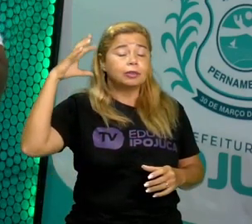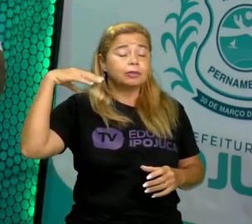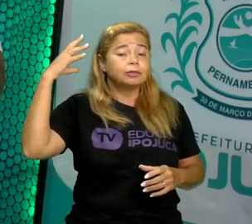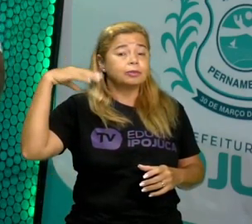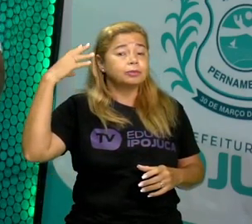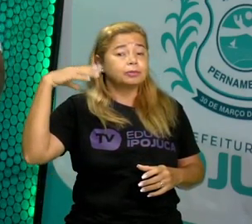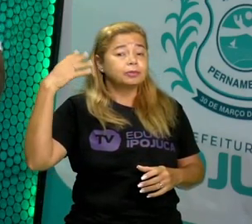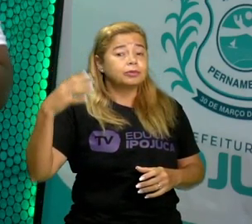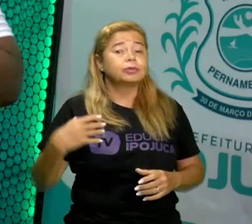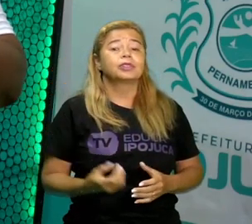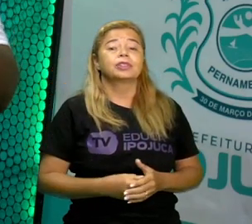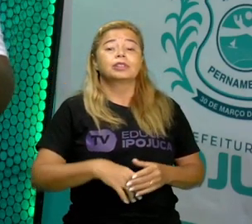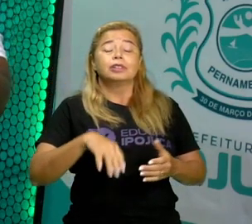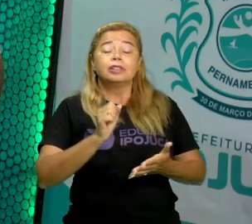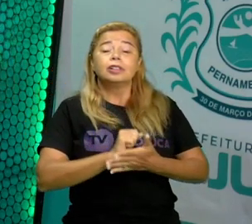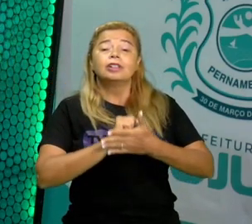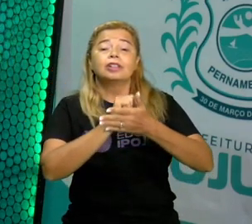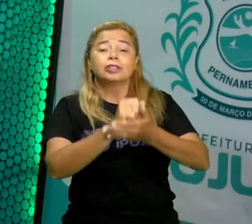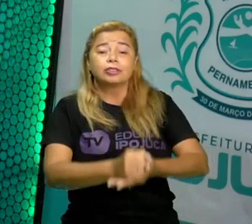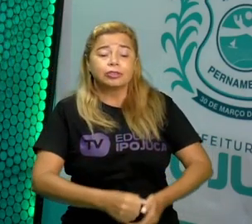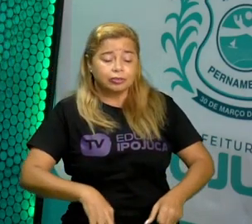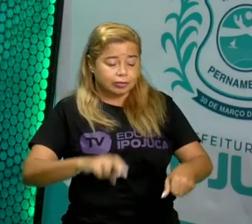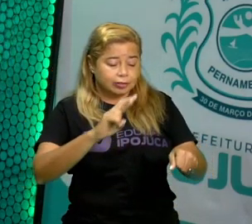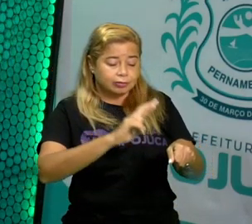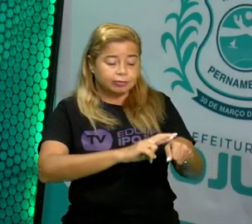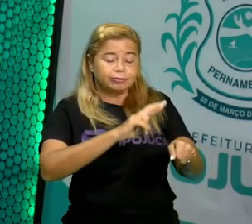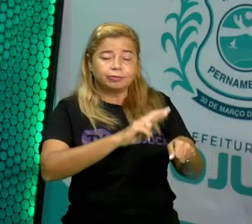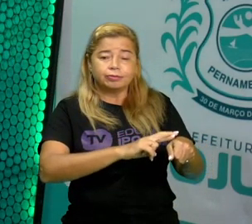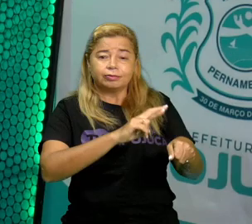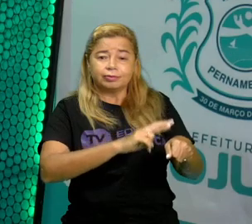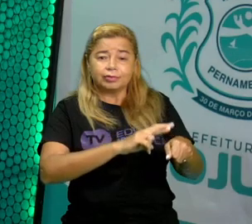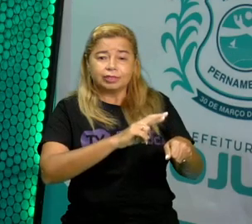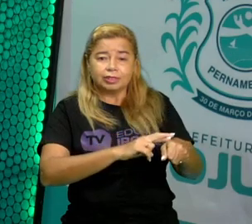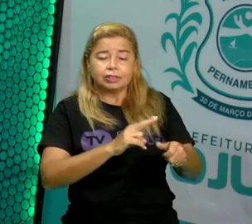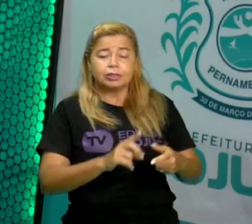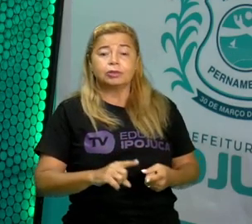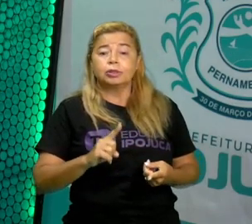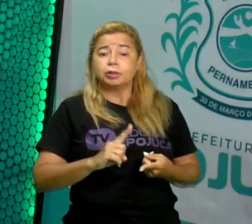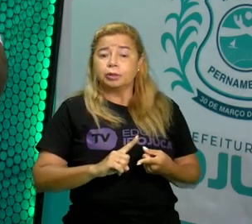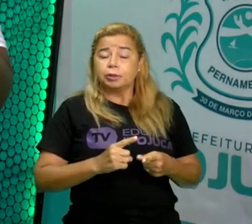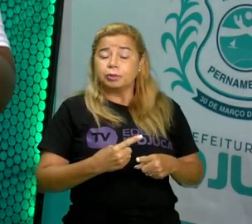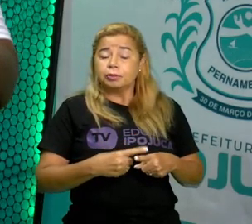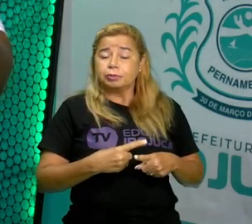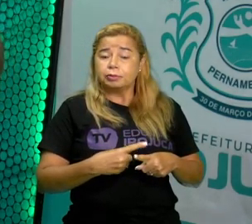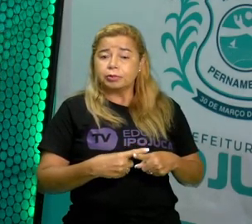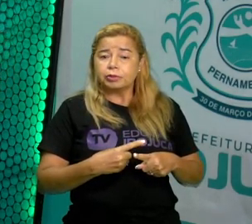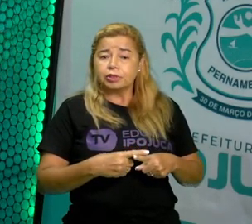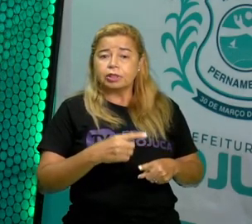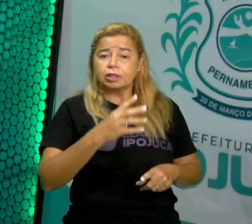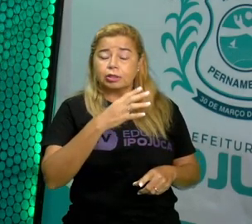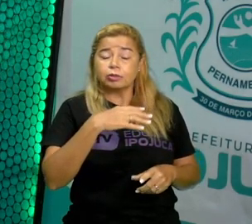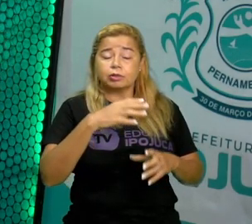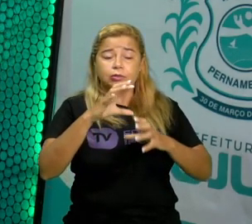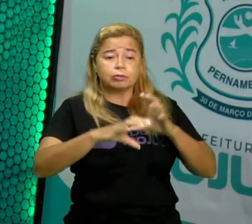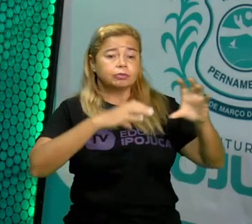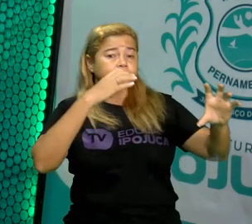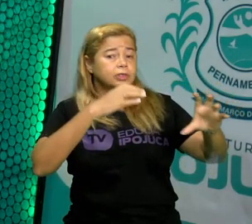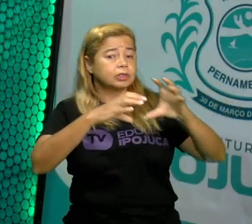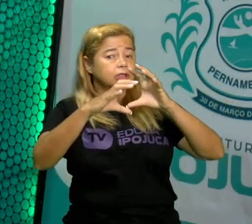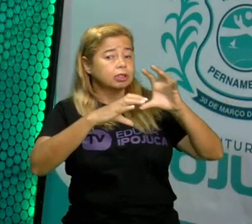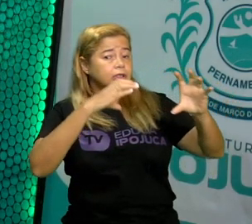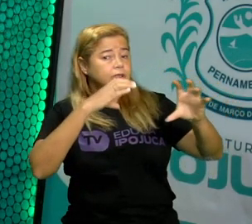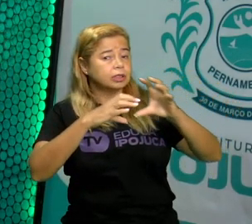ter um ritmo, Porque quando cantamos, ou quando